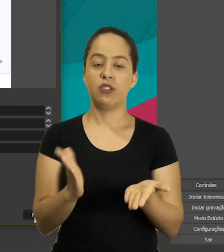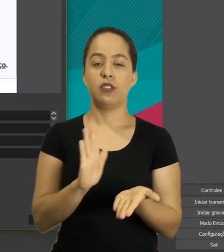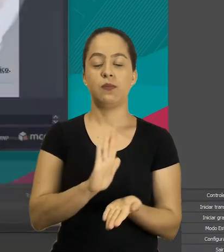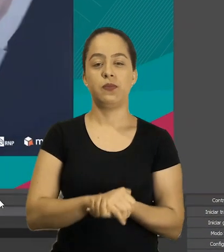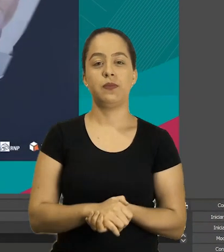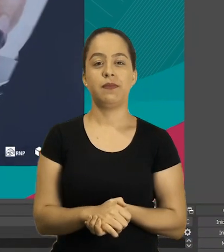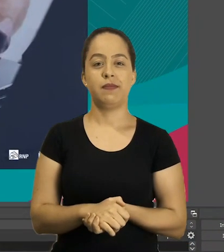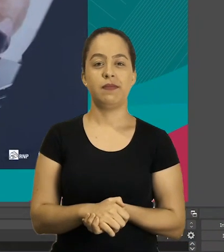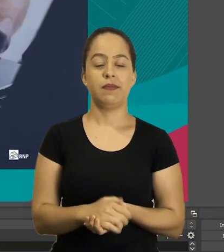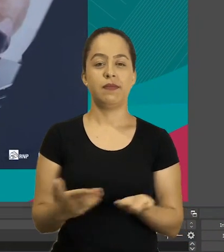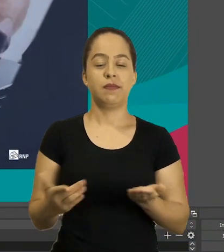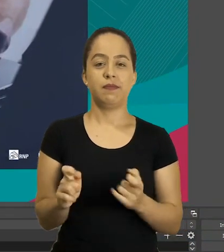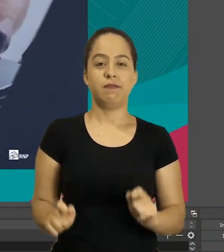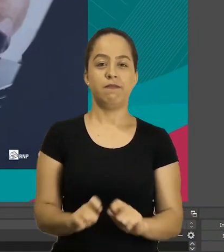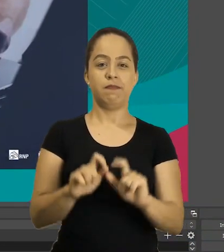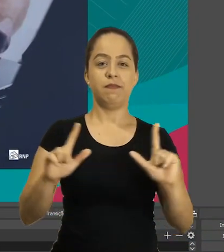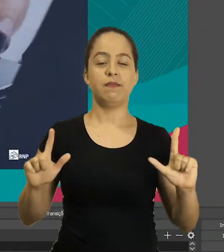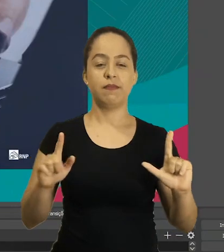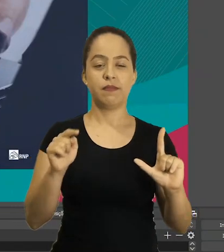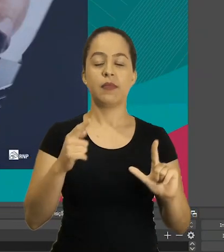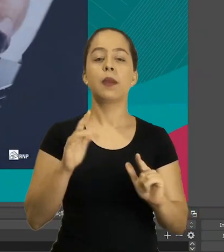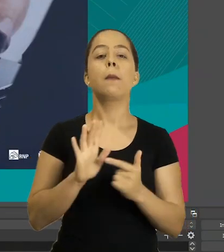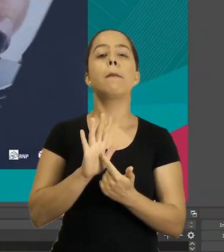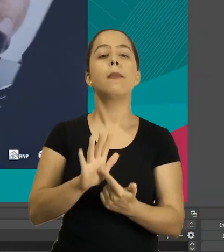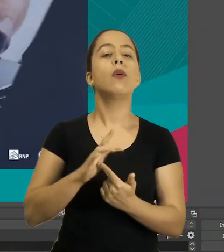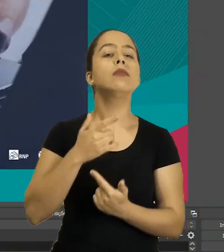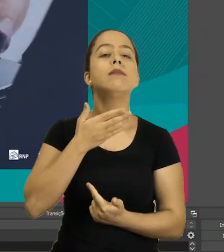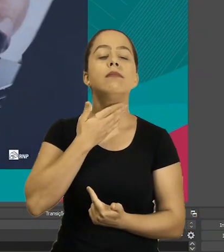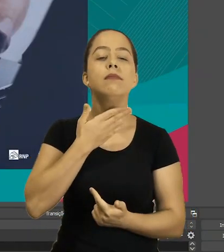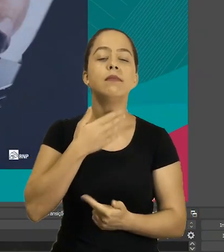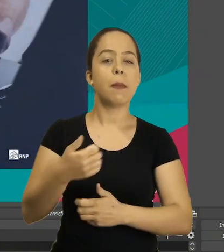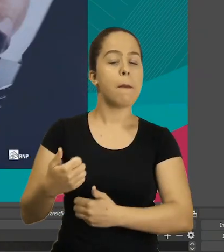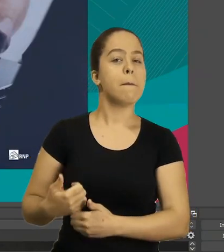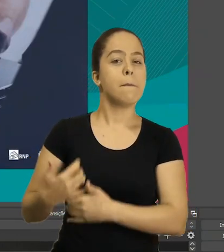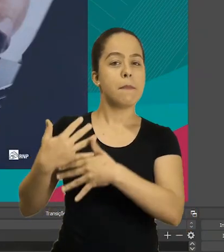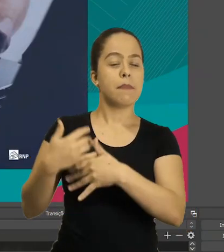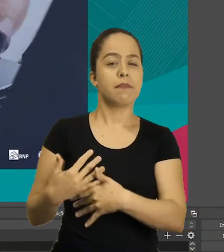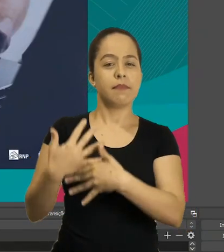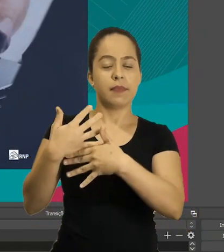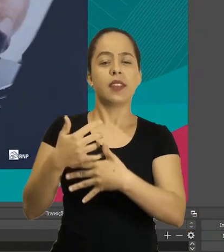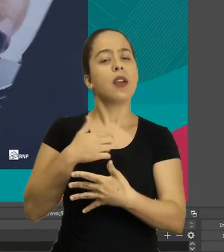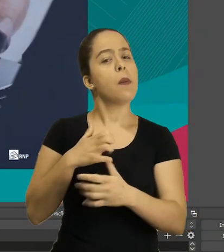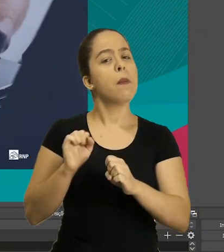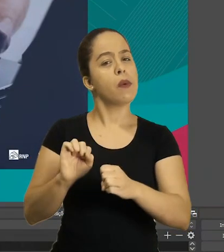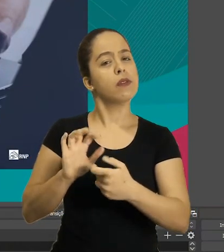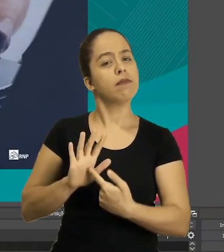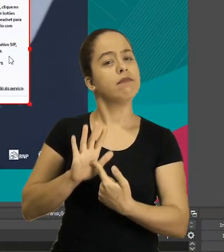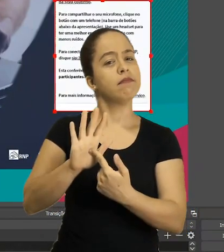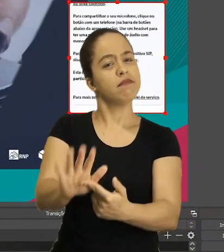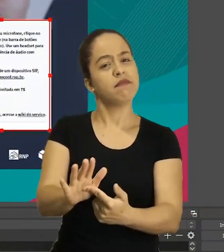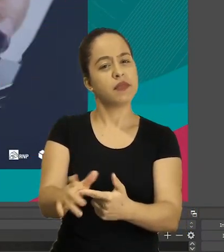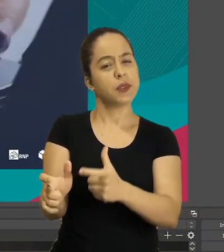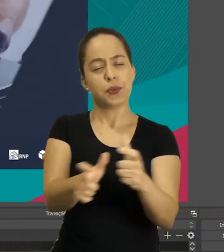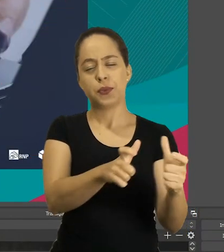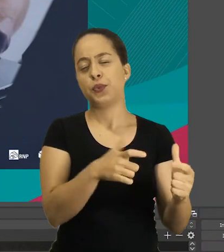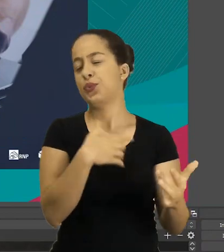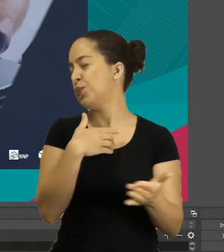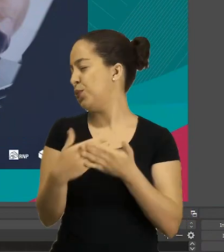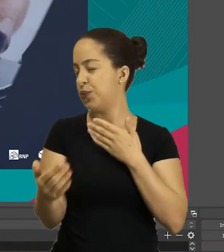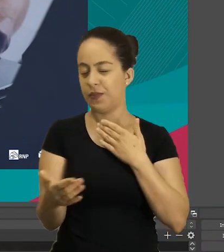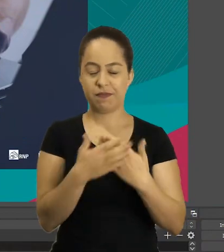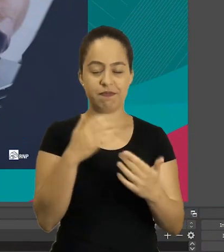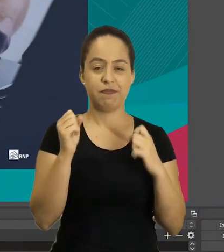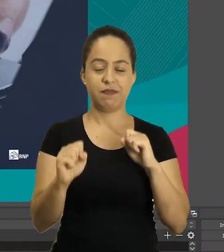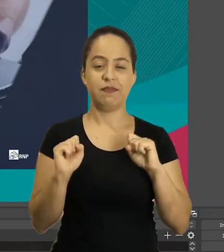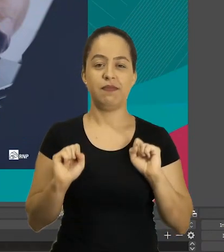ótimo excelente aqui agora ficou uma janela aqui apenas com o chat que eu posso colocar ela onde eu